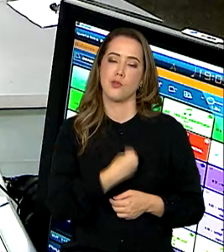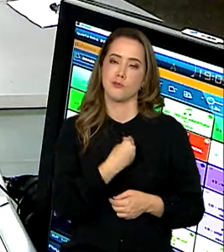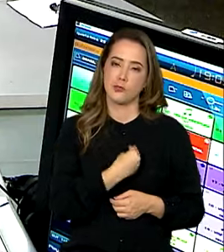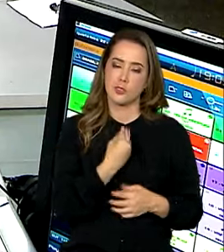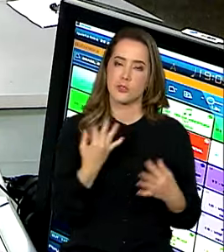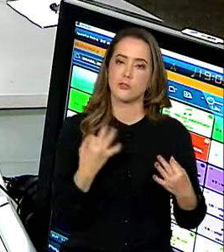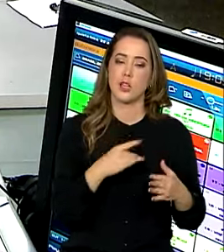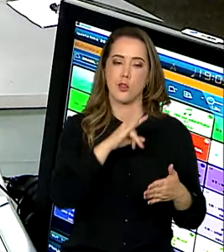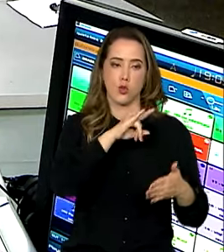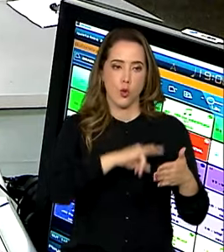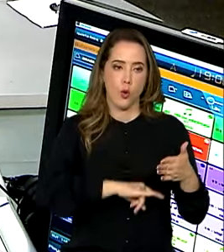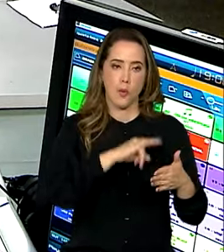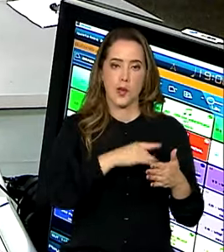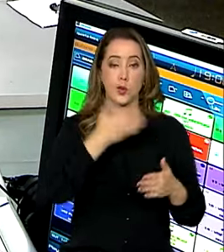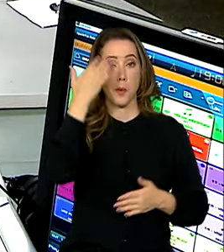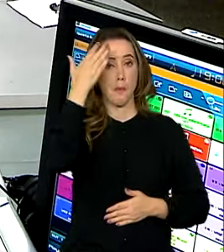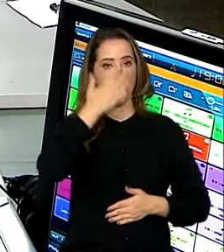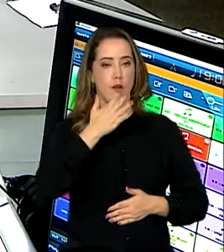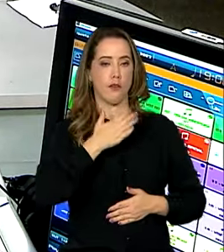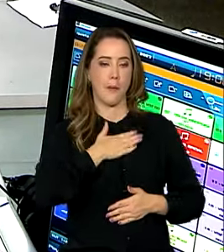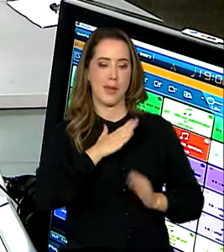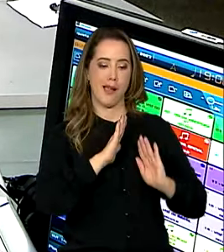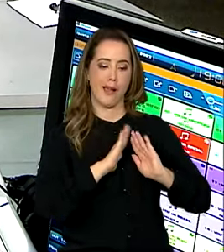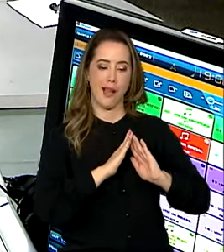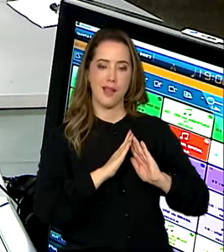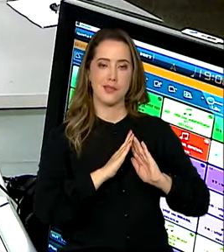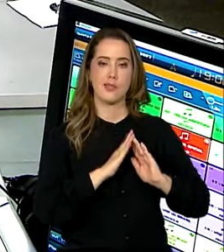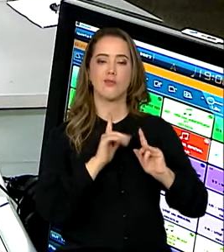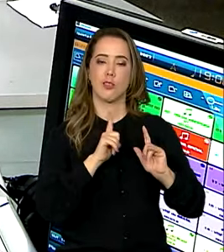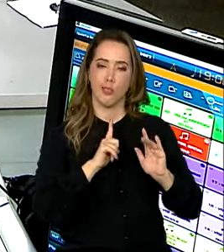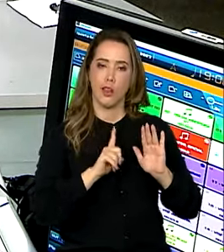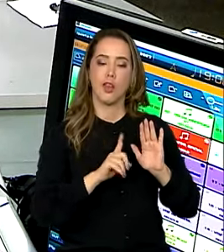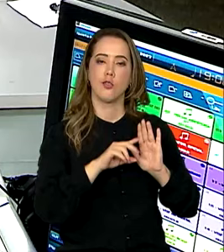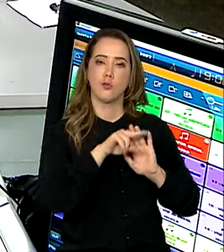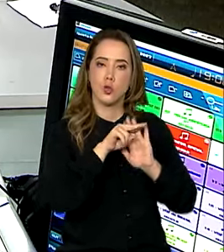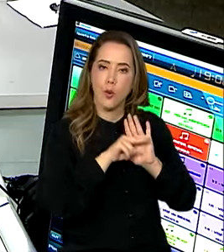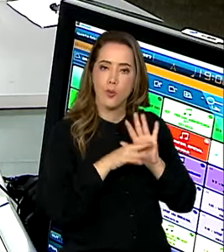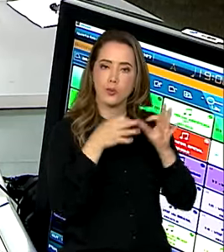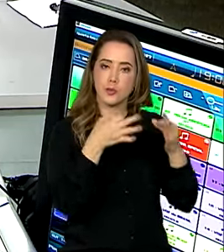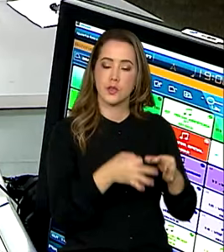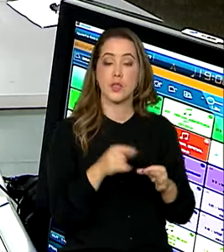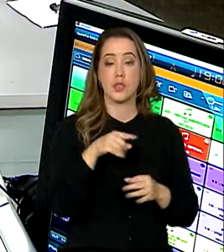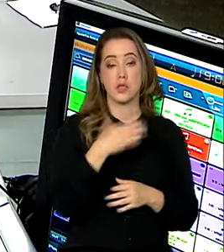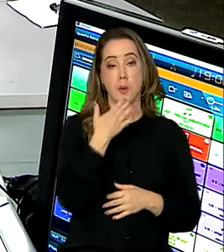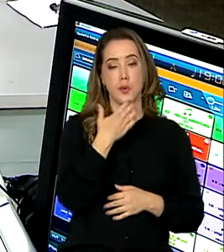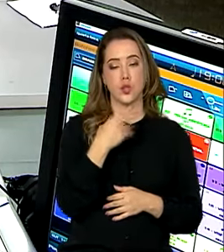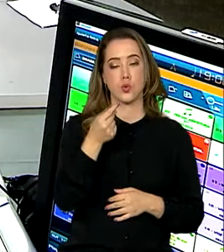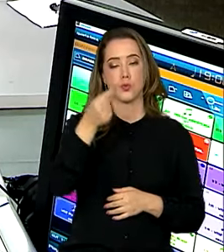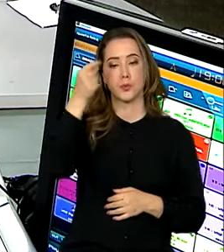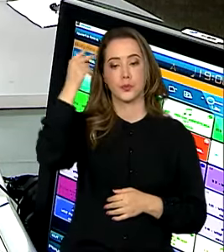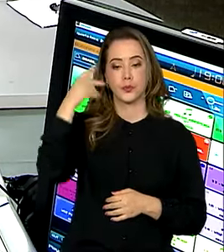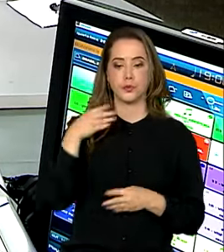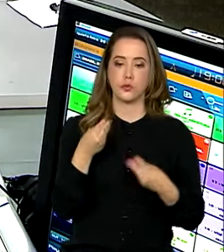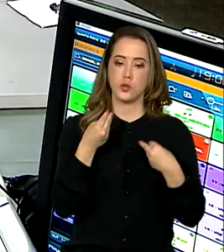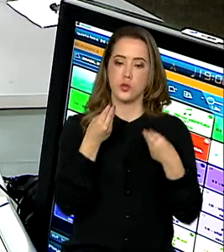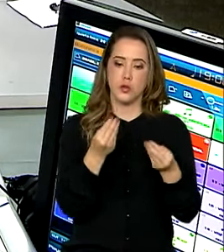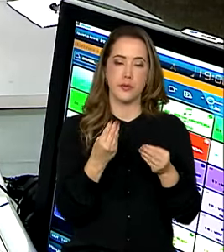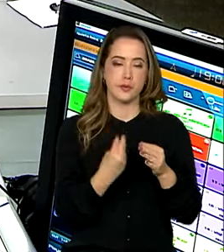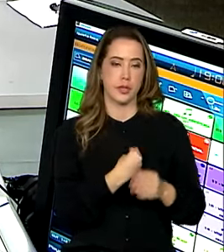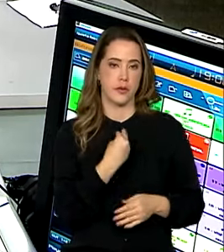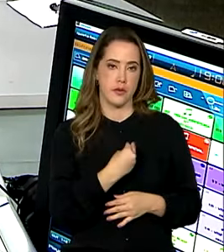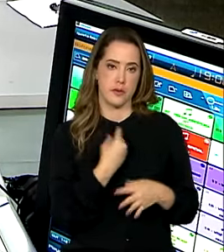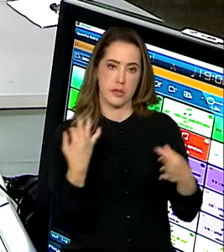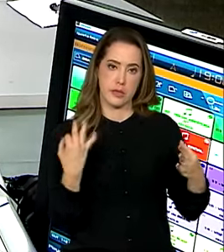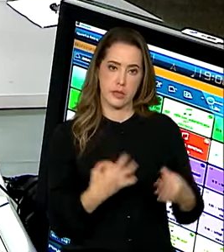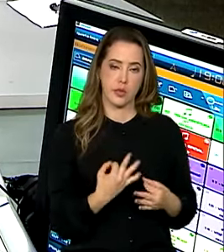documento que comprove que você está ali na sua casa, que está legalizado, e essa é uma demanda histórica, assim. Então, desde levar vida digna, estou